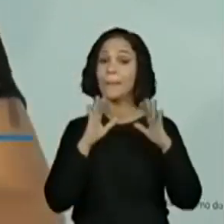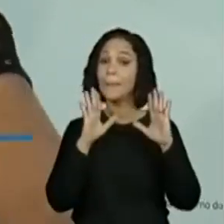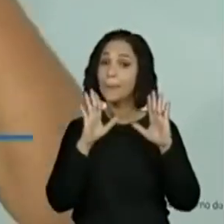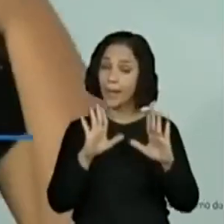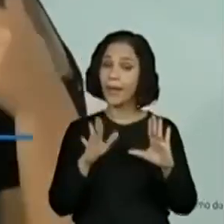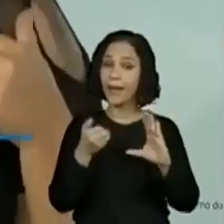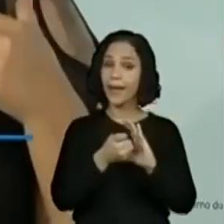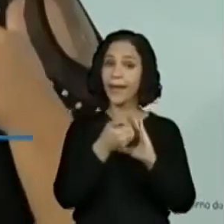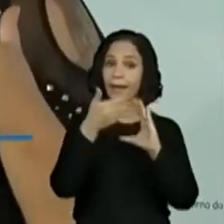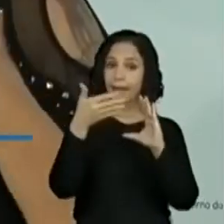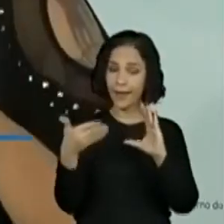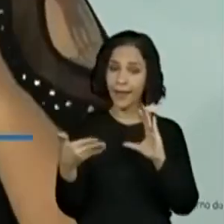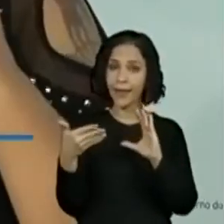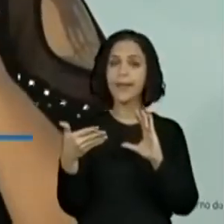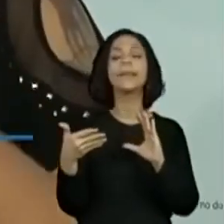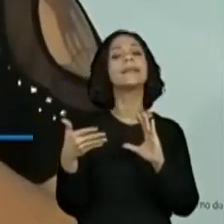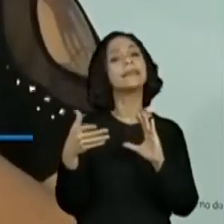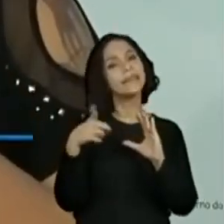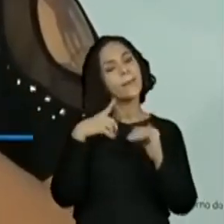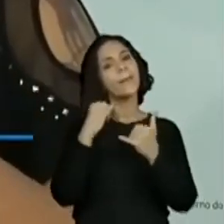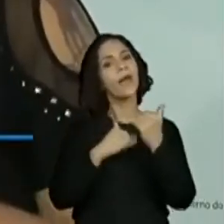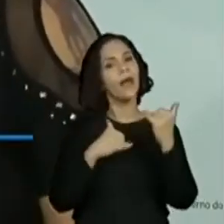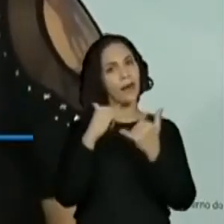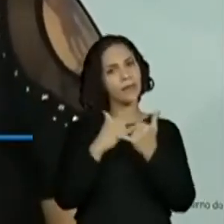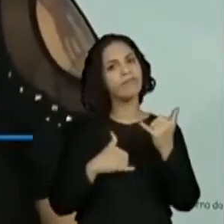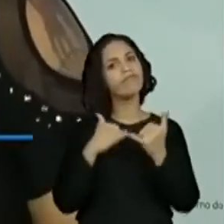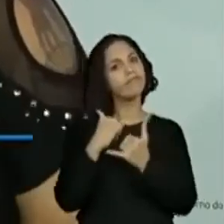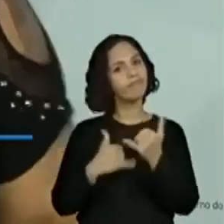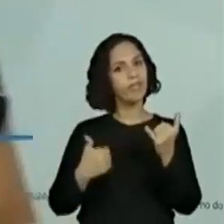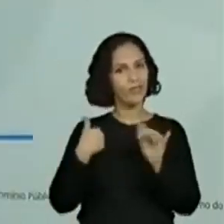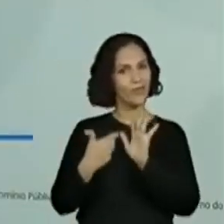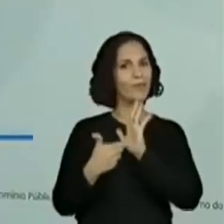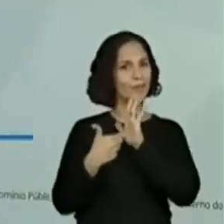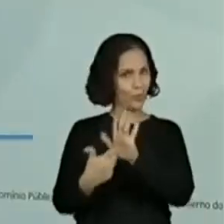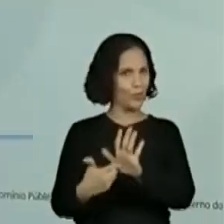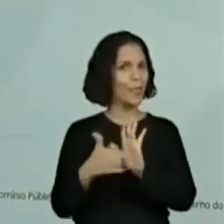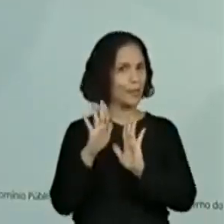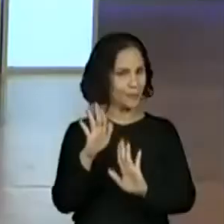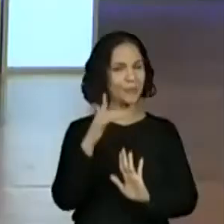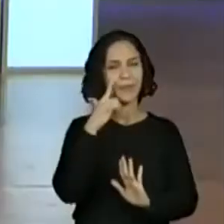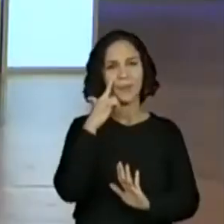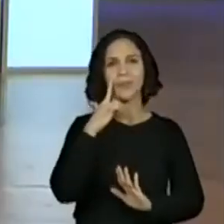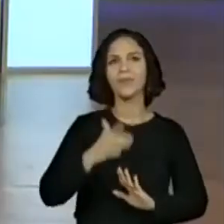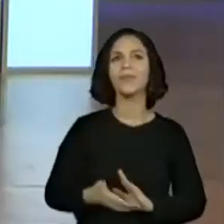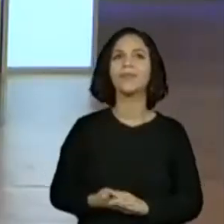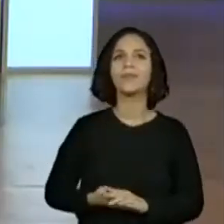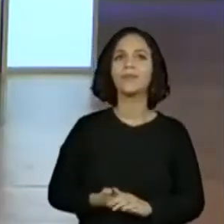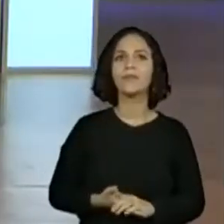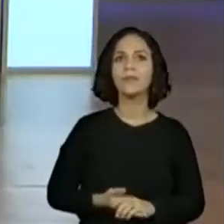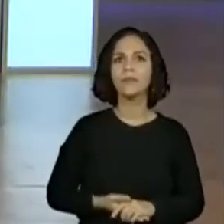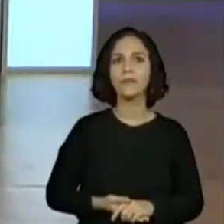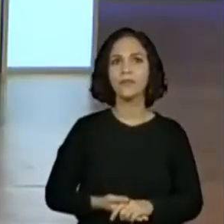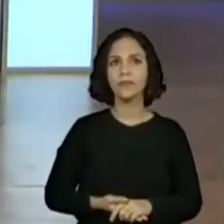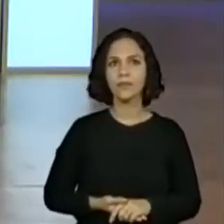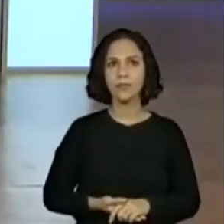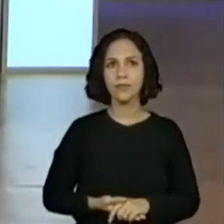características, nós vamos colocar em detalhes agora, conforme vocês vão falando ali no chat.